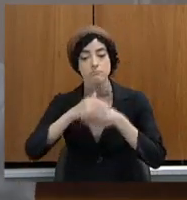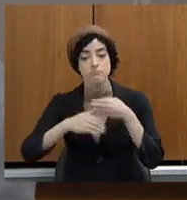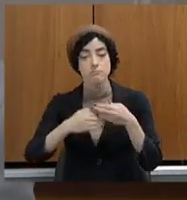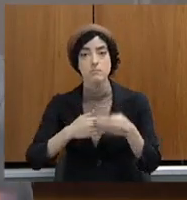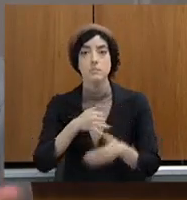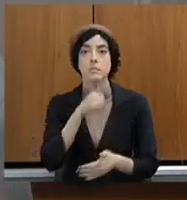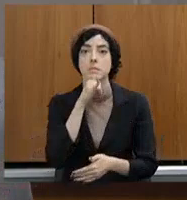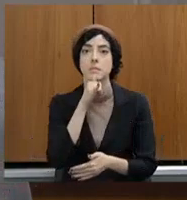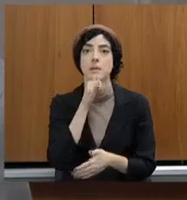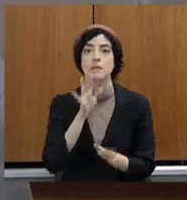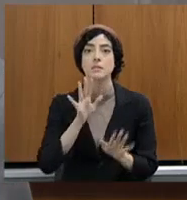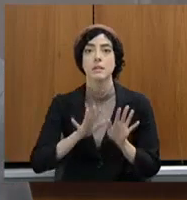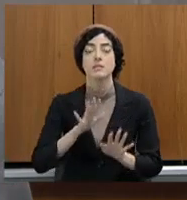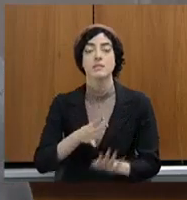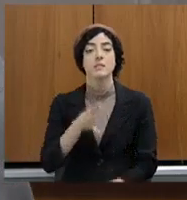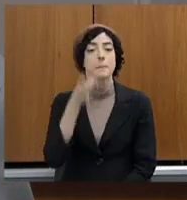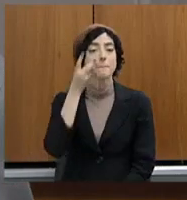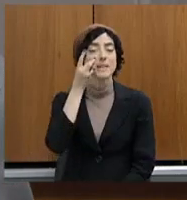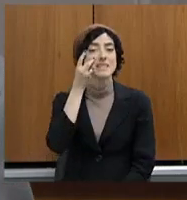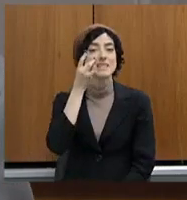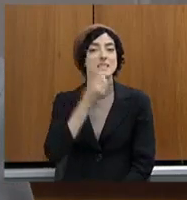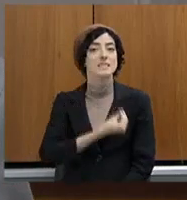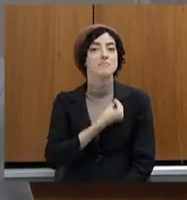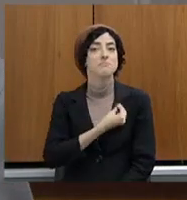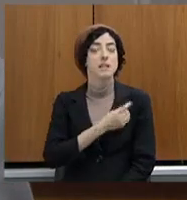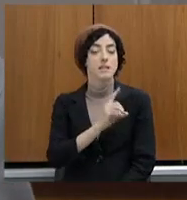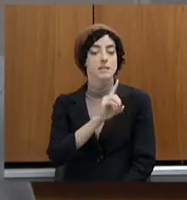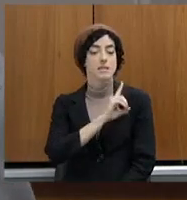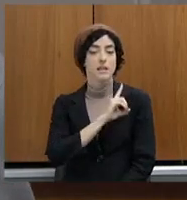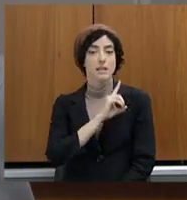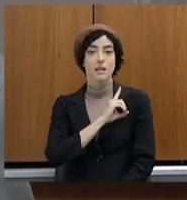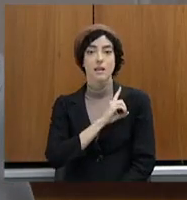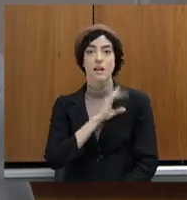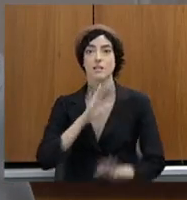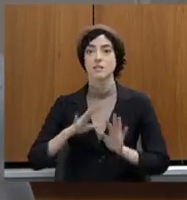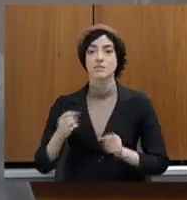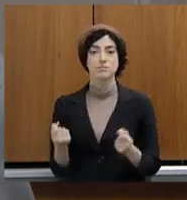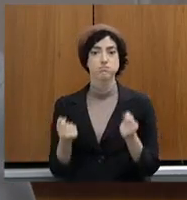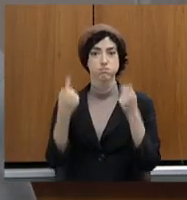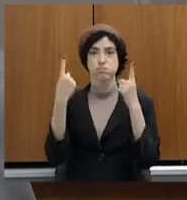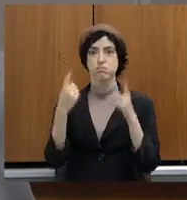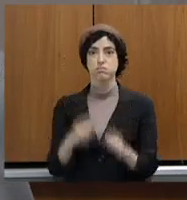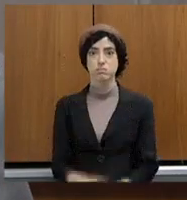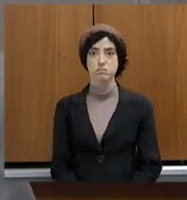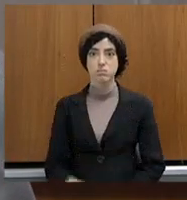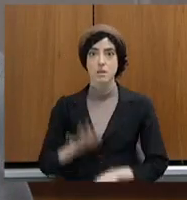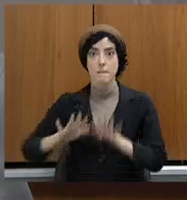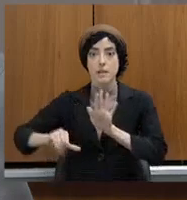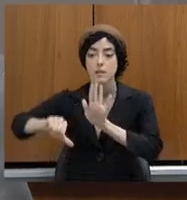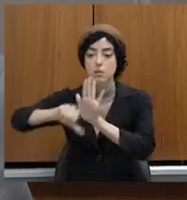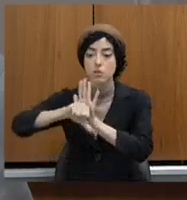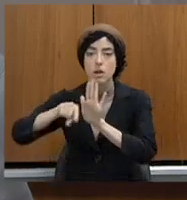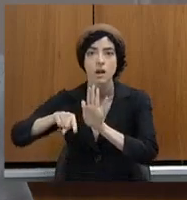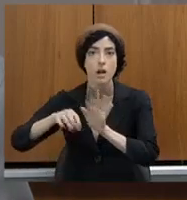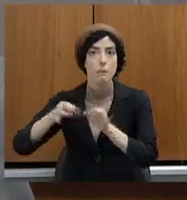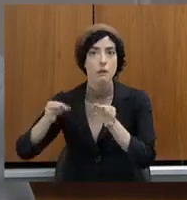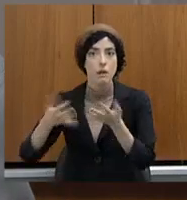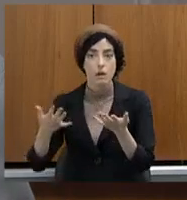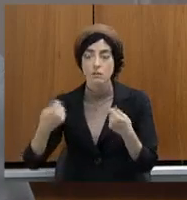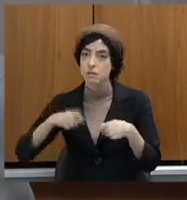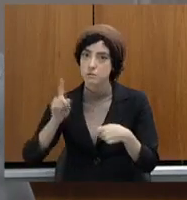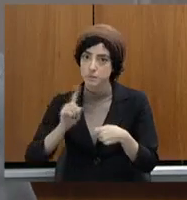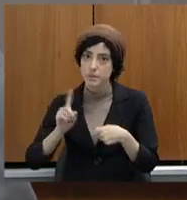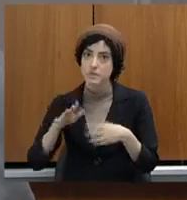crimes é absolutamente necessária. E o plantão digital, ele não refuga essa hipótese,